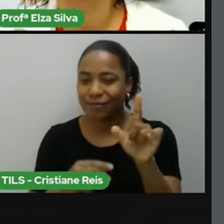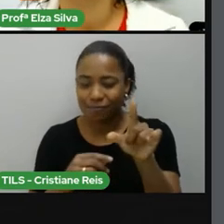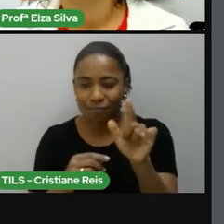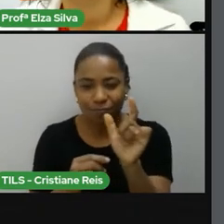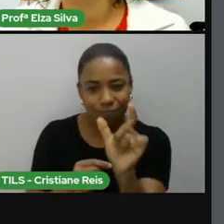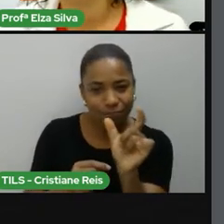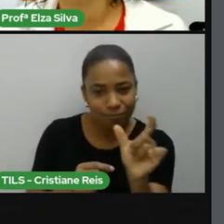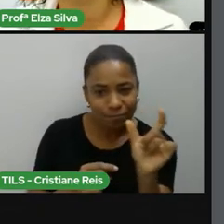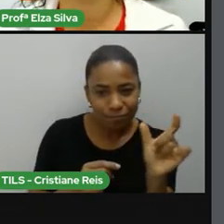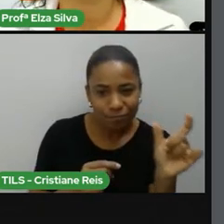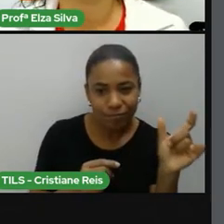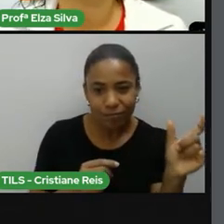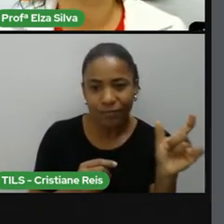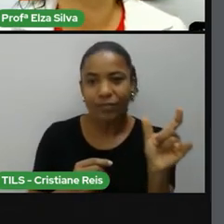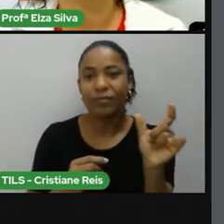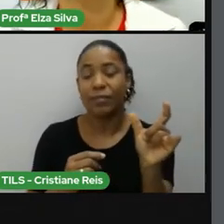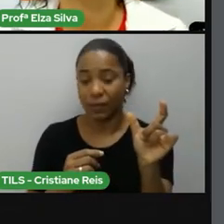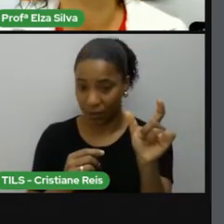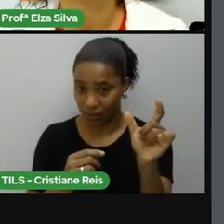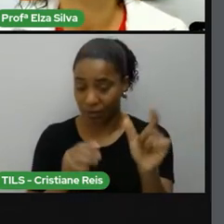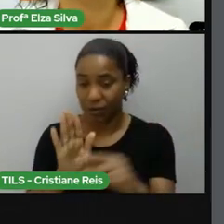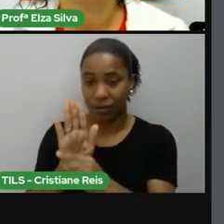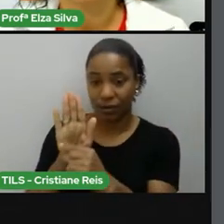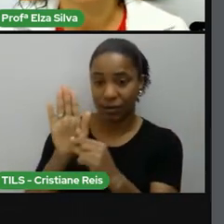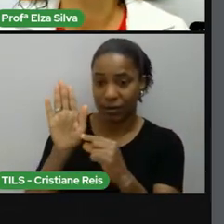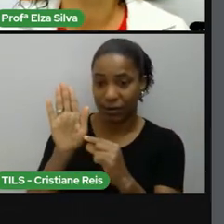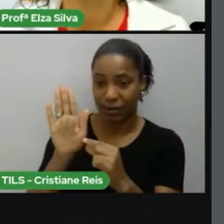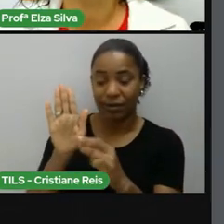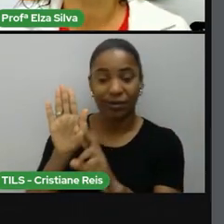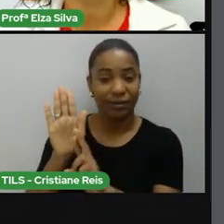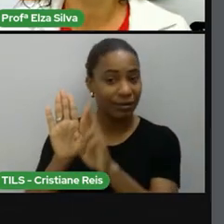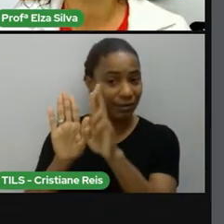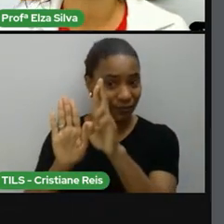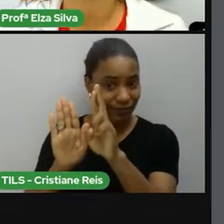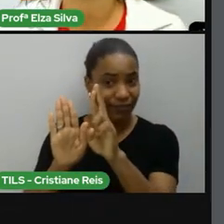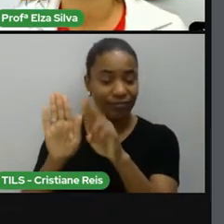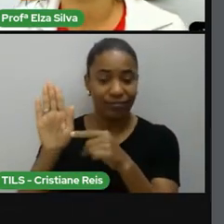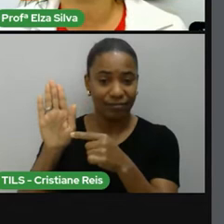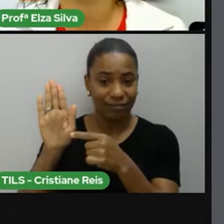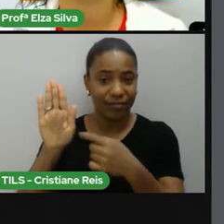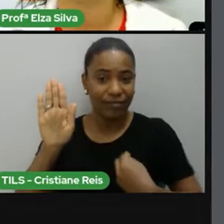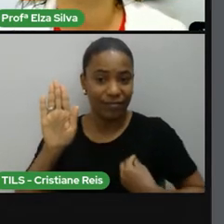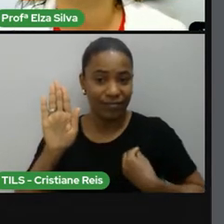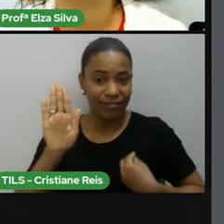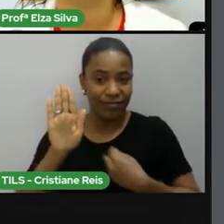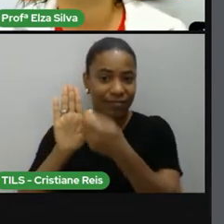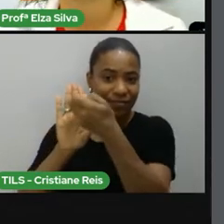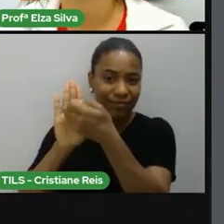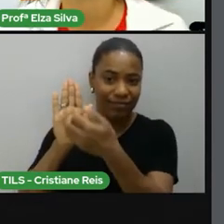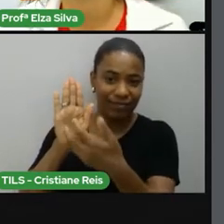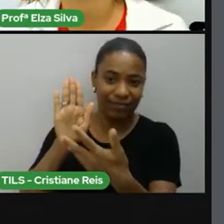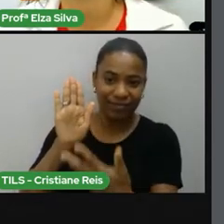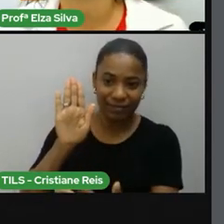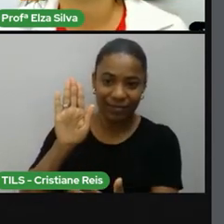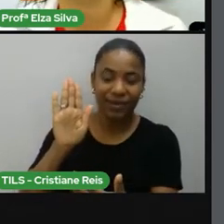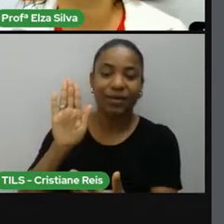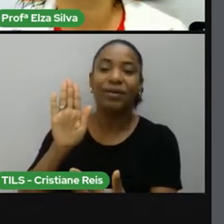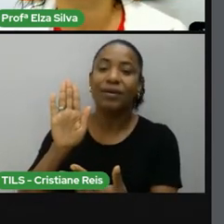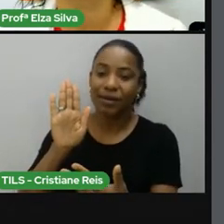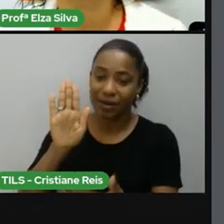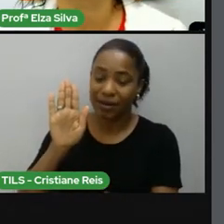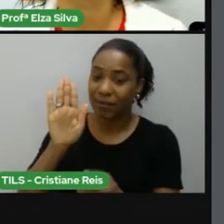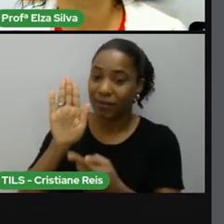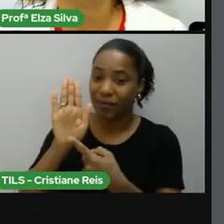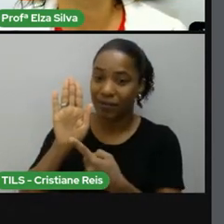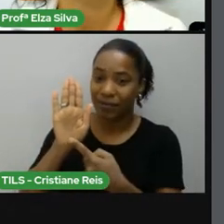que no gênero biografia há marcas que são predominantes desse tipo de texto.